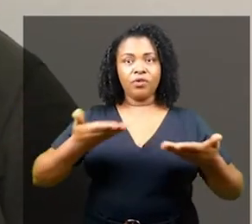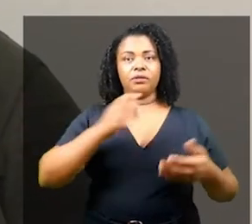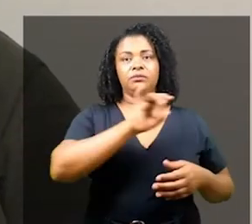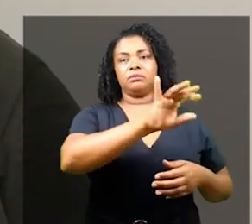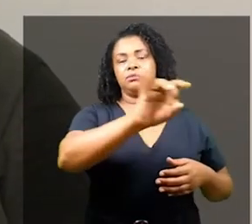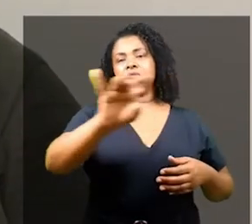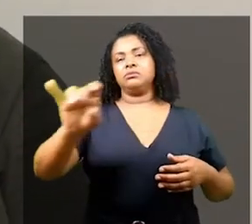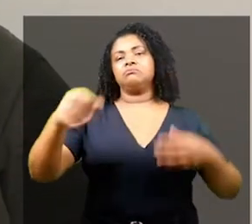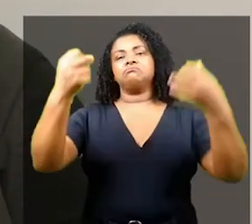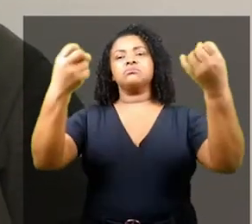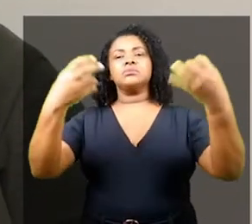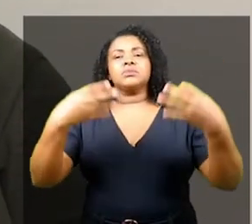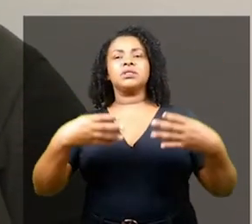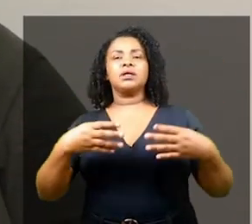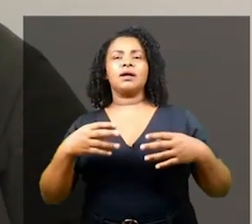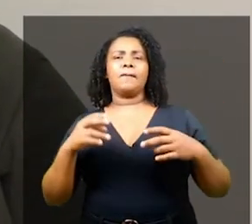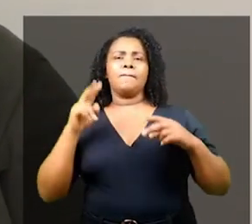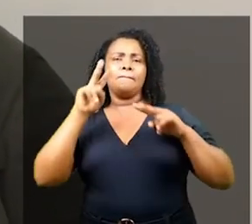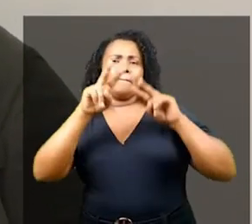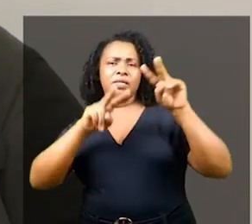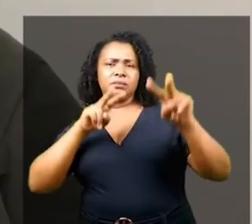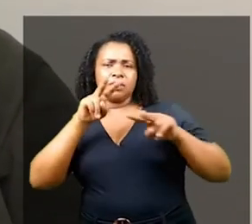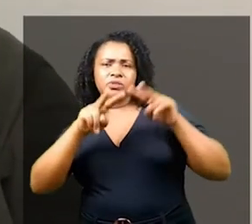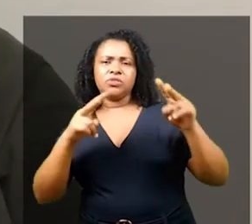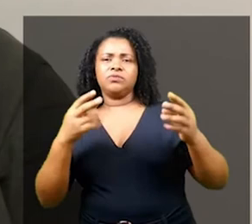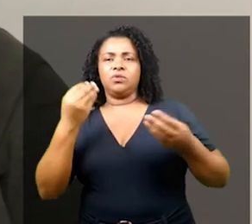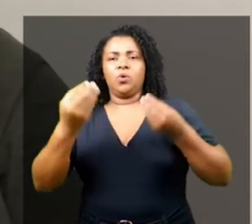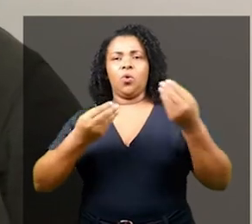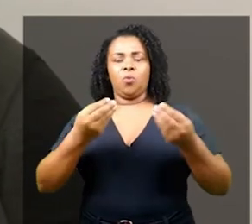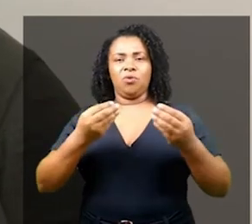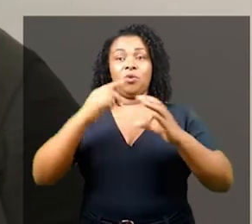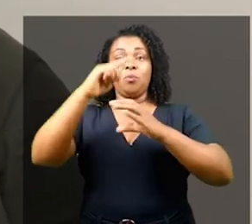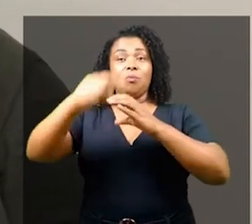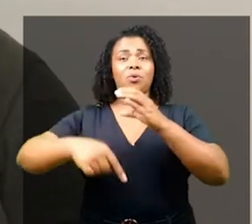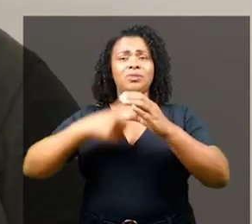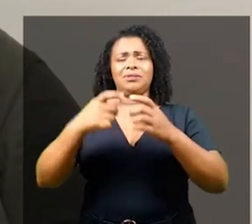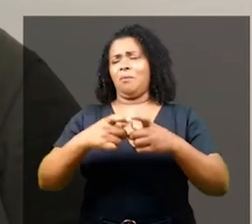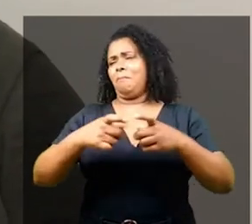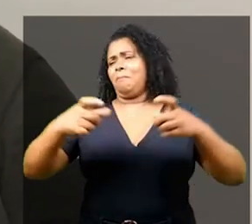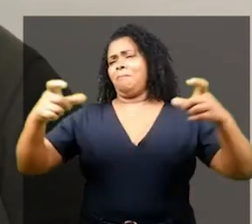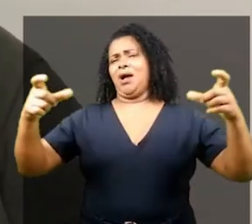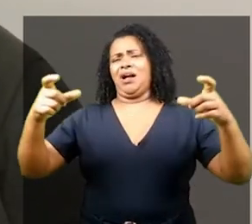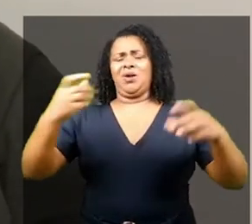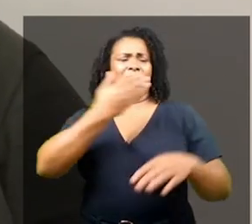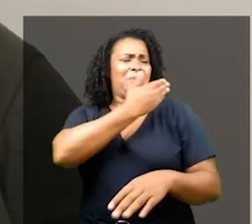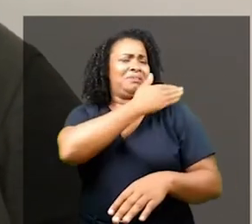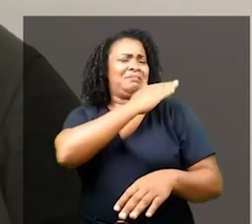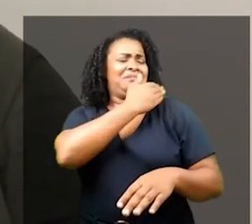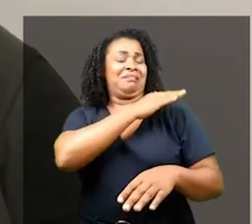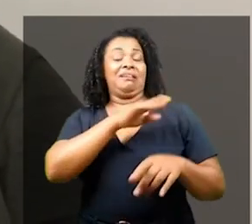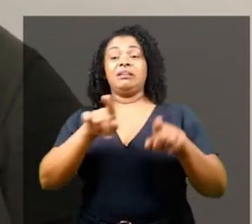perspectiva. Mais uma grande onda de protestos antirracistas crescendo no mundo,